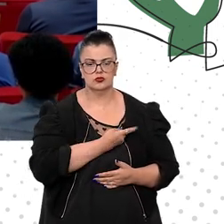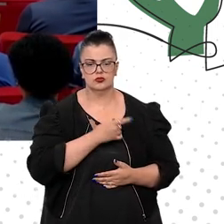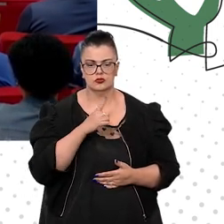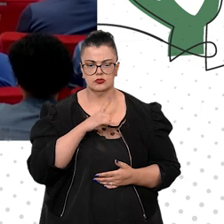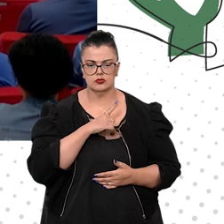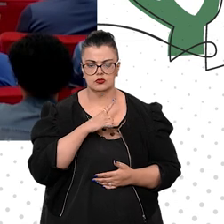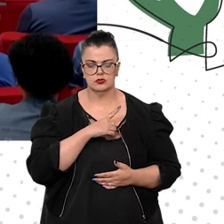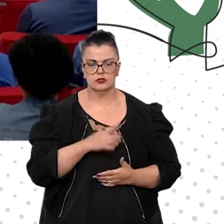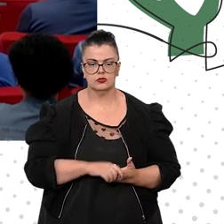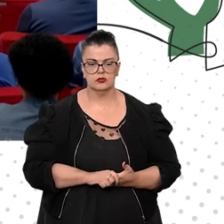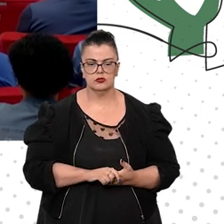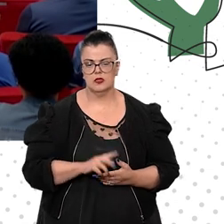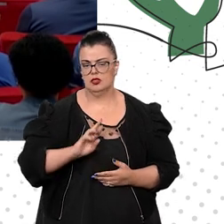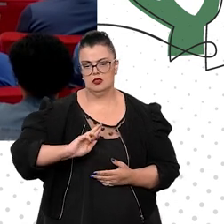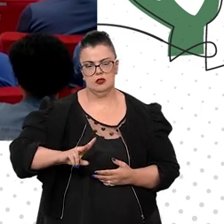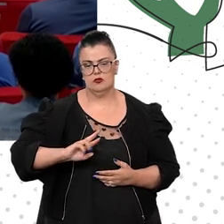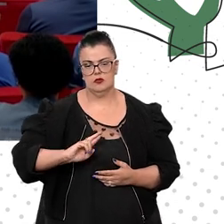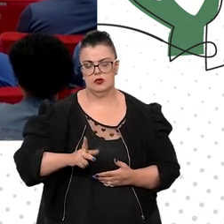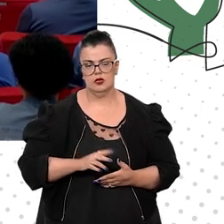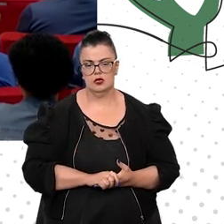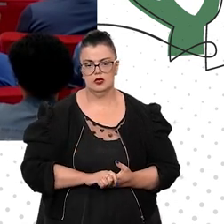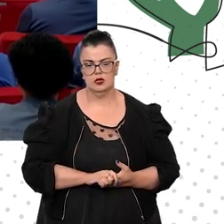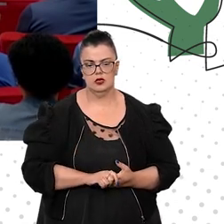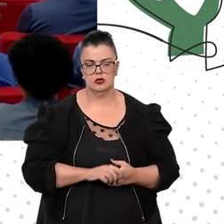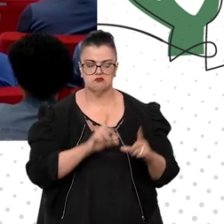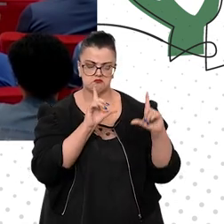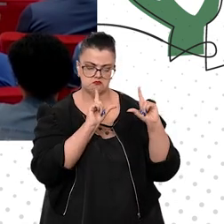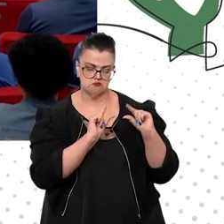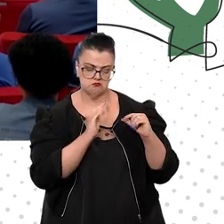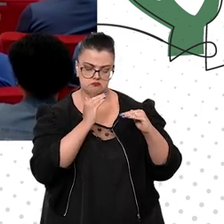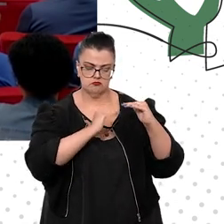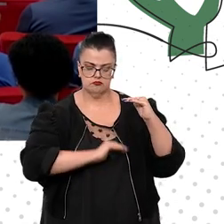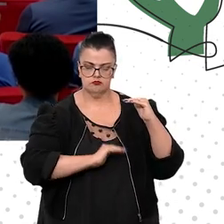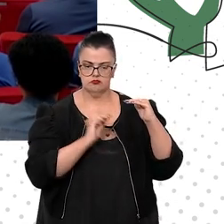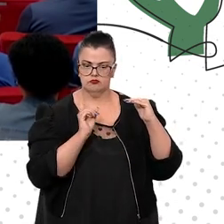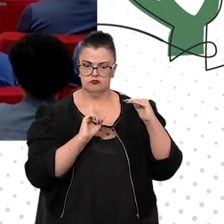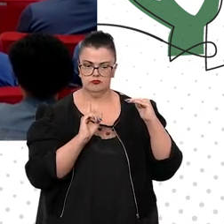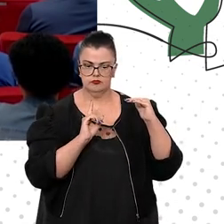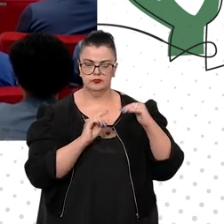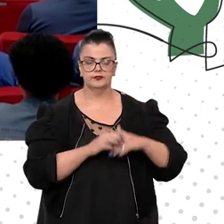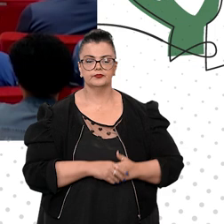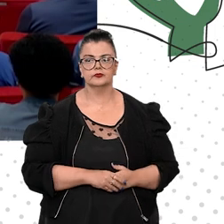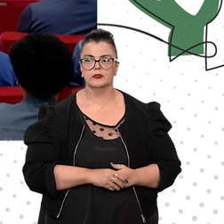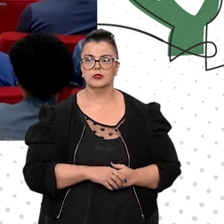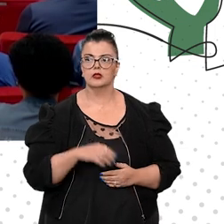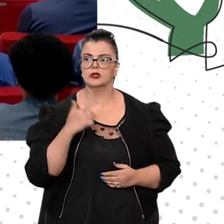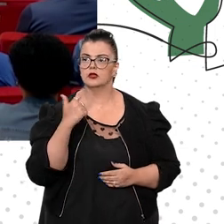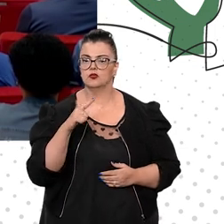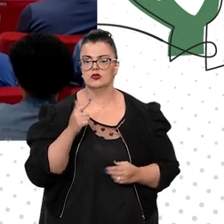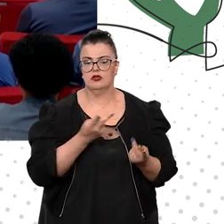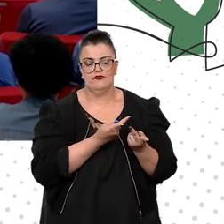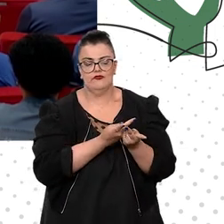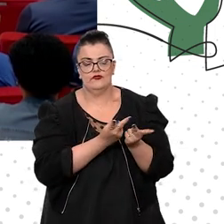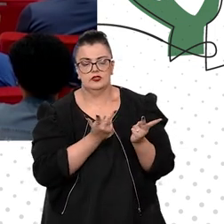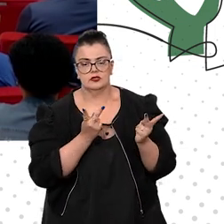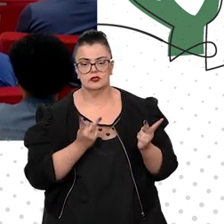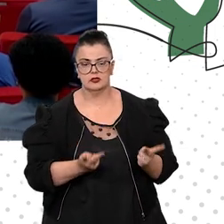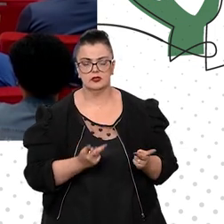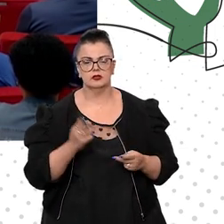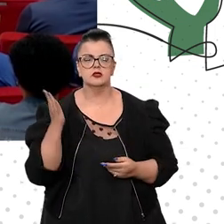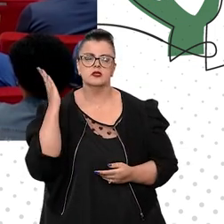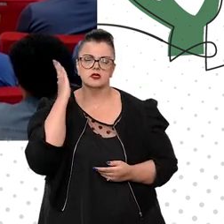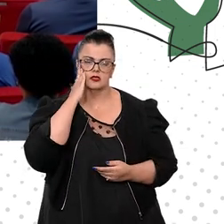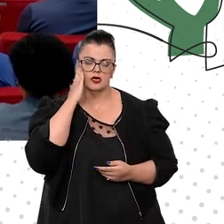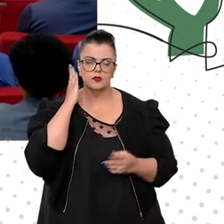não é algo menor. Não há visitante, como todos aqui sabem,